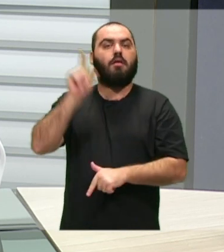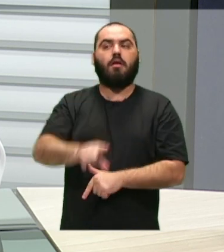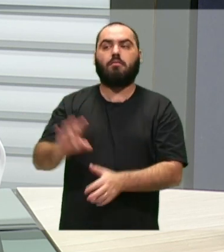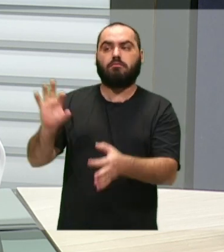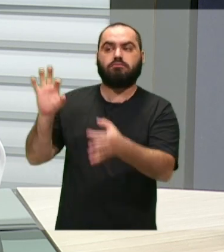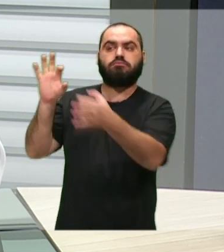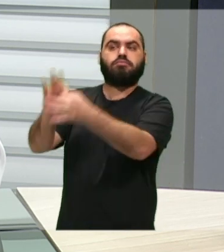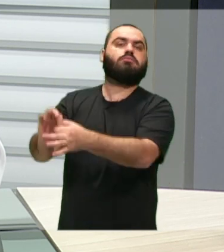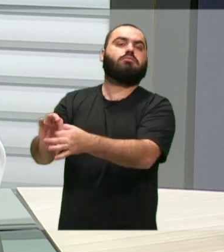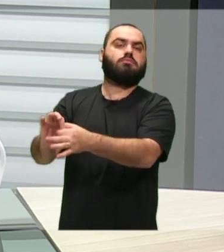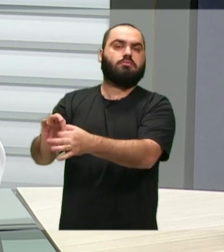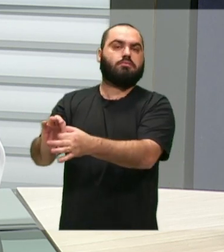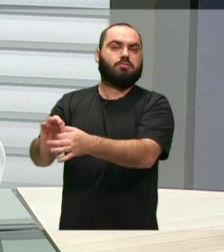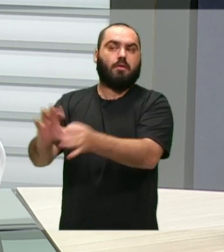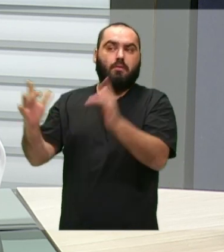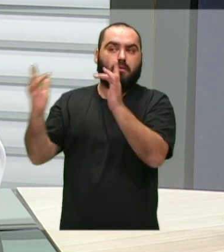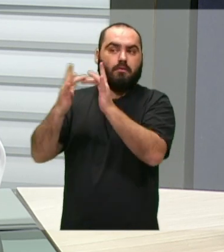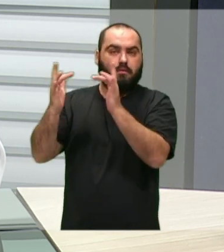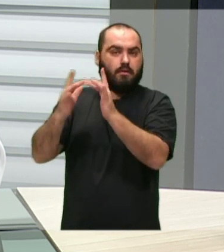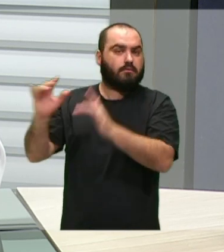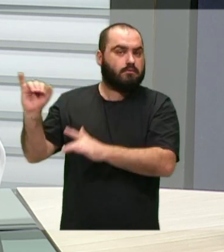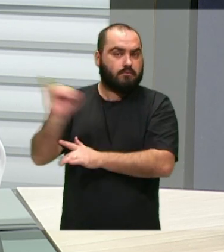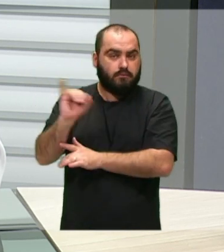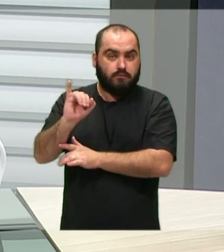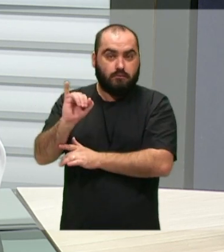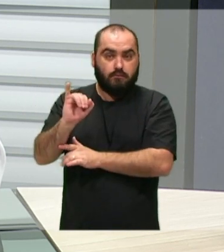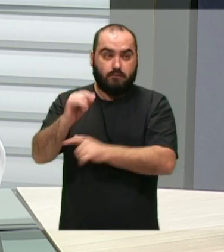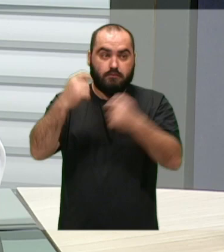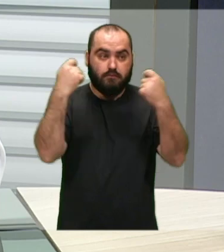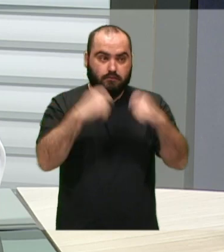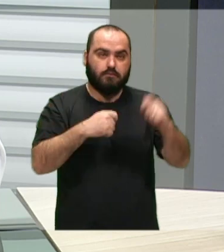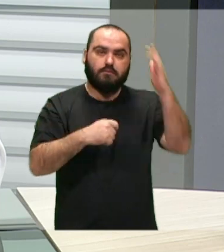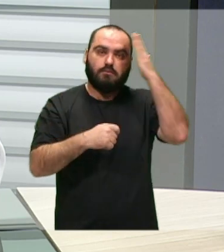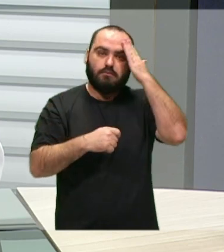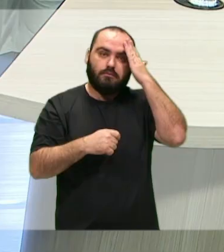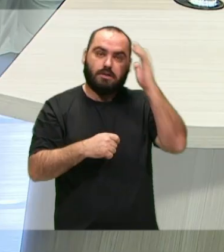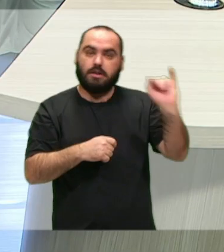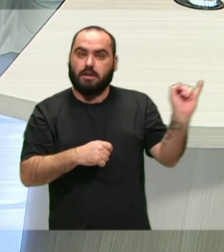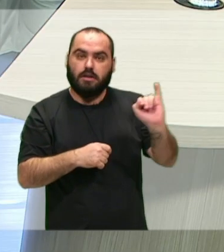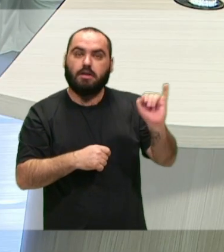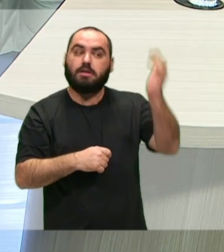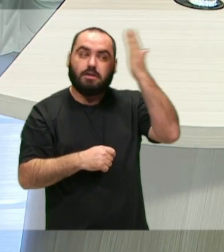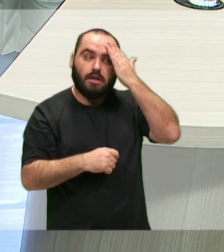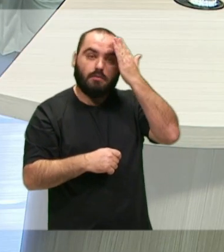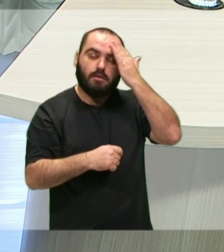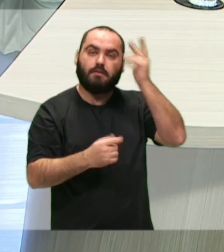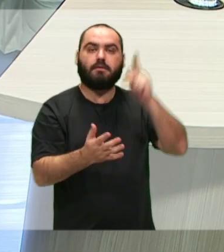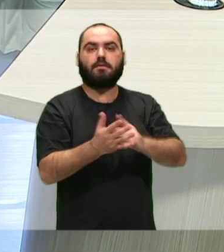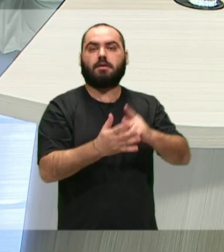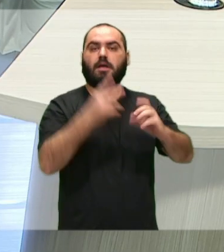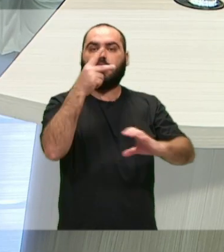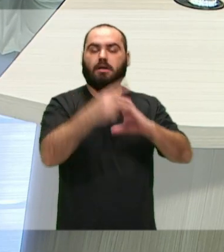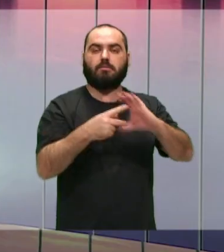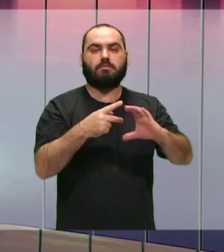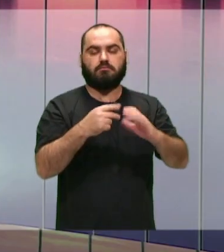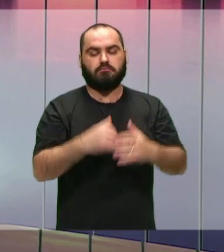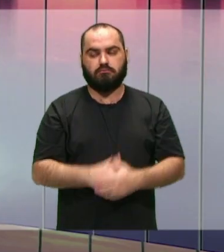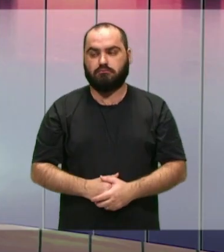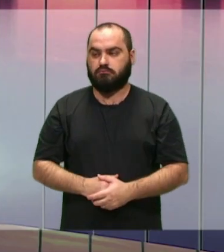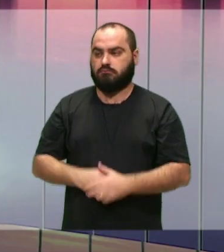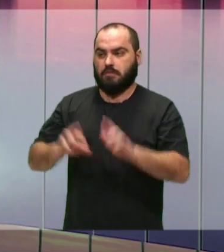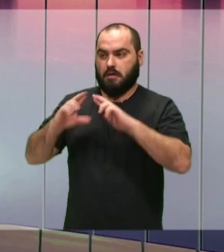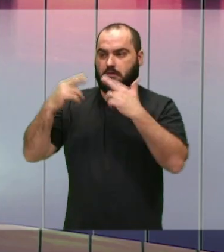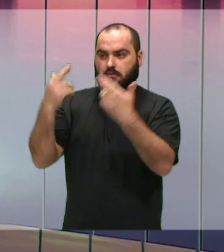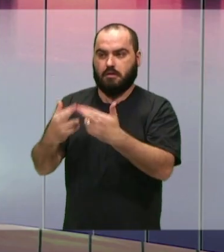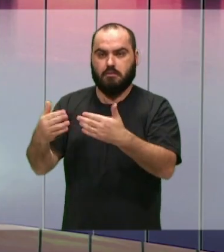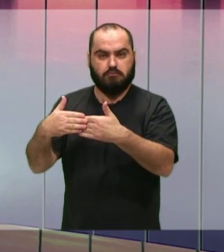acolher os itajaenses, e os itajaenses precisam saber que a Câmara está aqui para acolher a todos. E aberta, presidente, nas sessões,